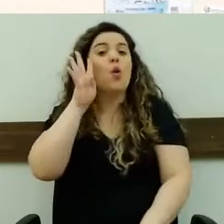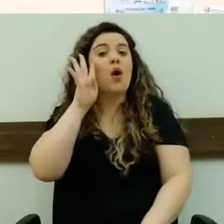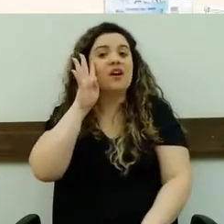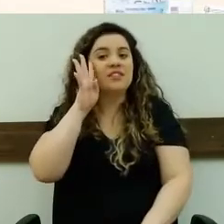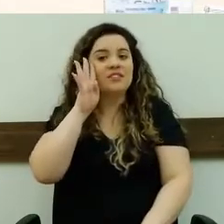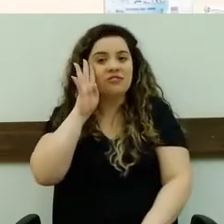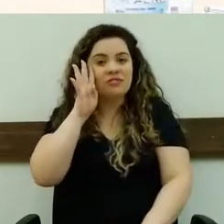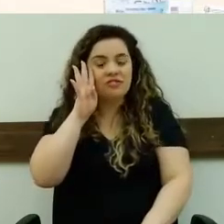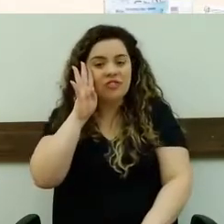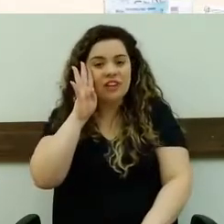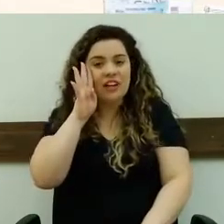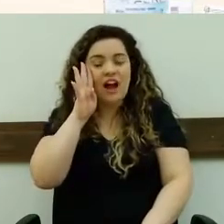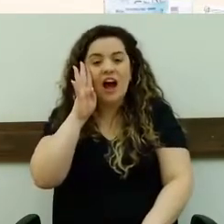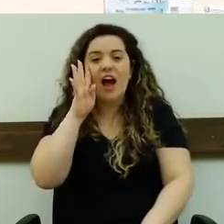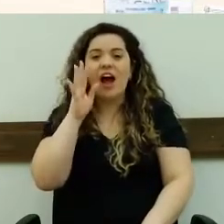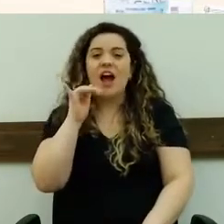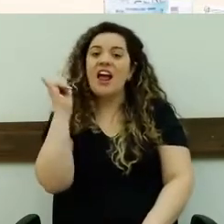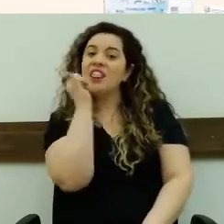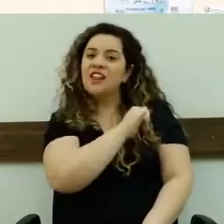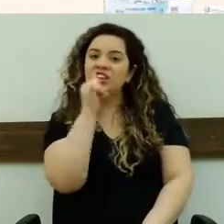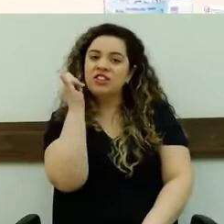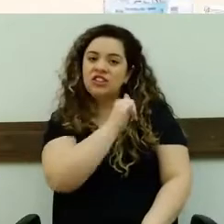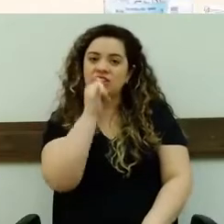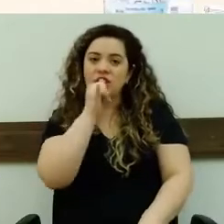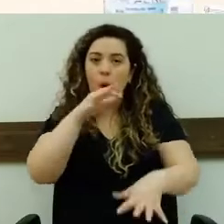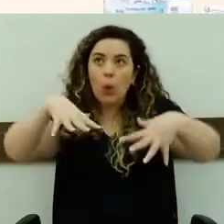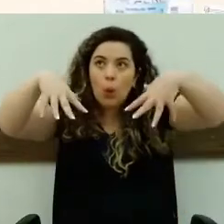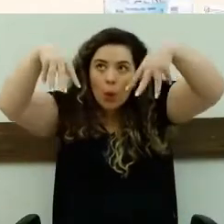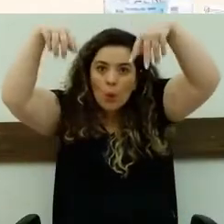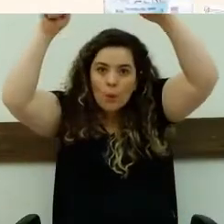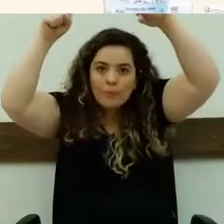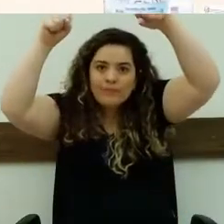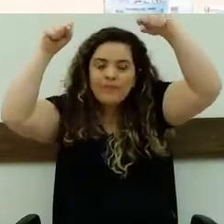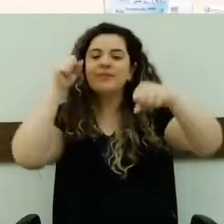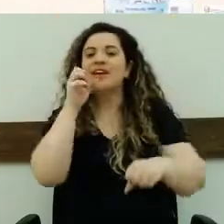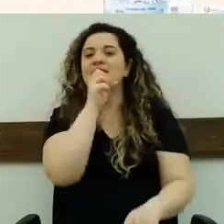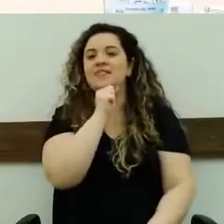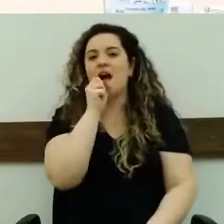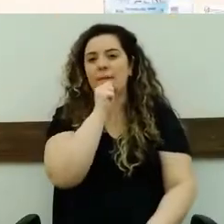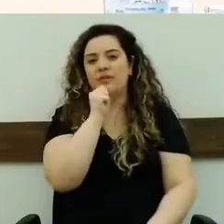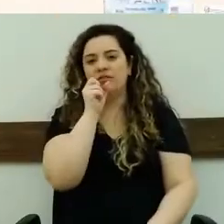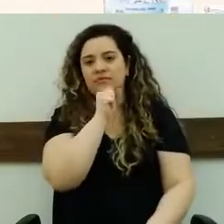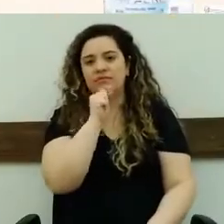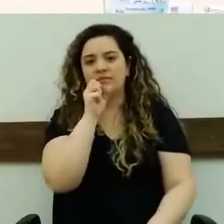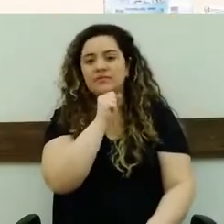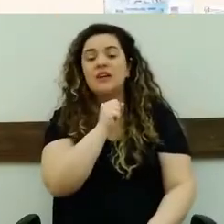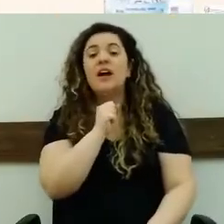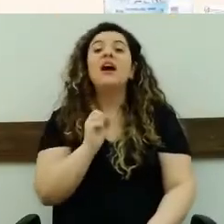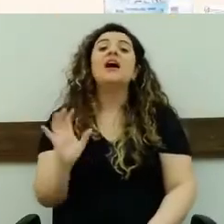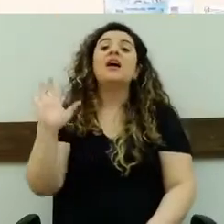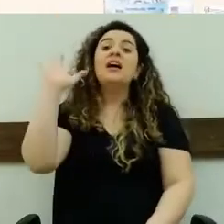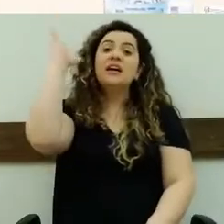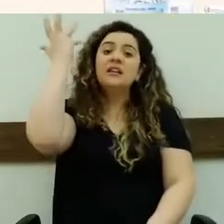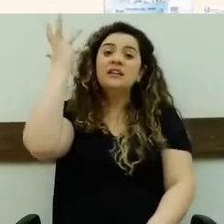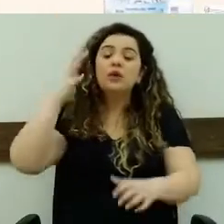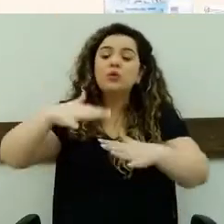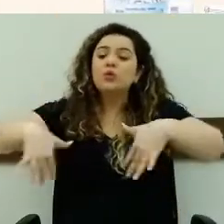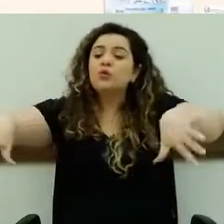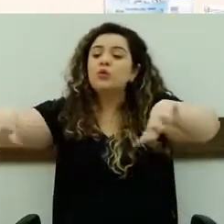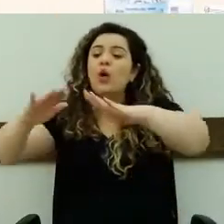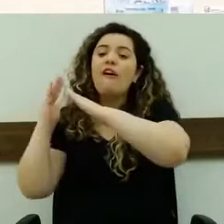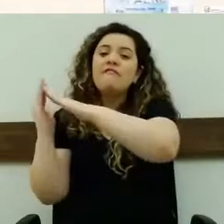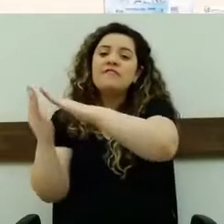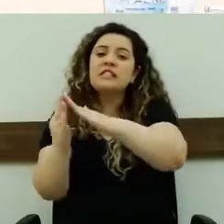gente ficou sem energia até sábado. Mas o que está acontecendo ali no nosso bairro, que inclusive toda a vizinhança veio me pedir,